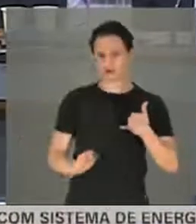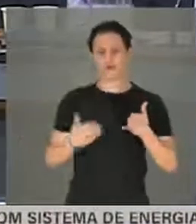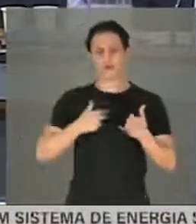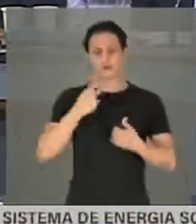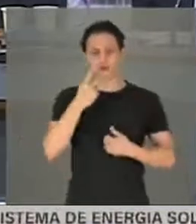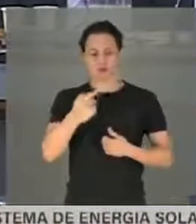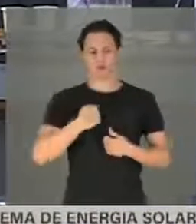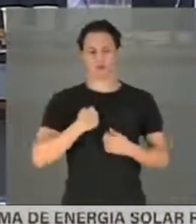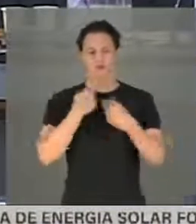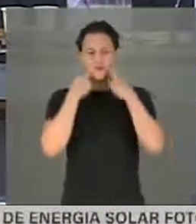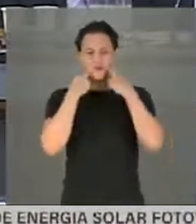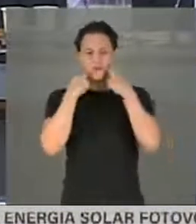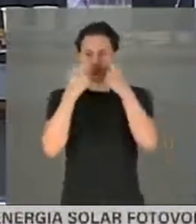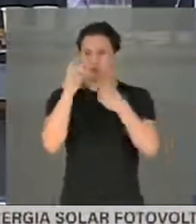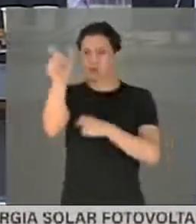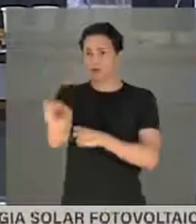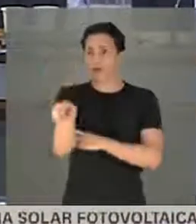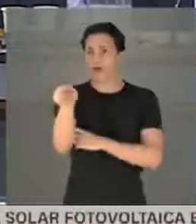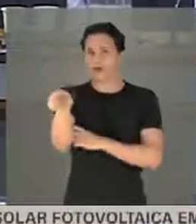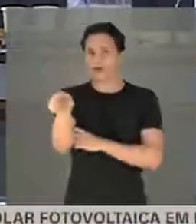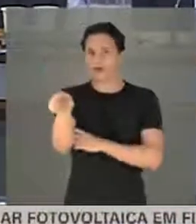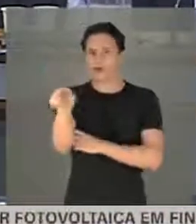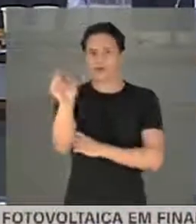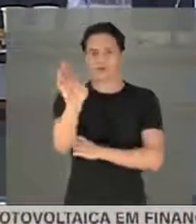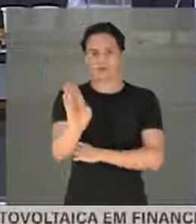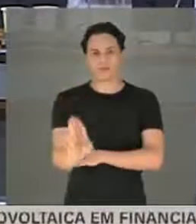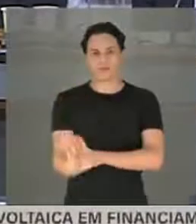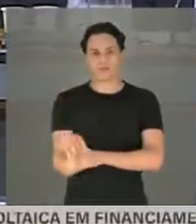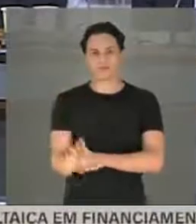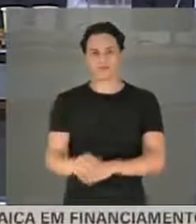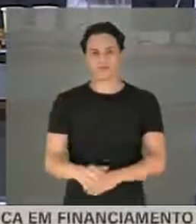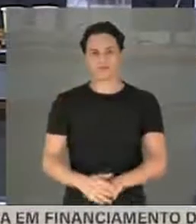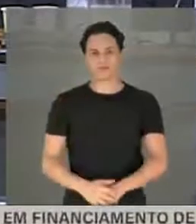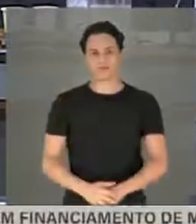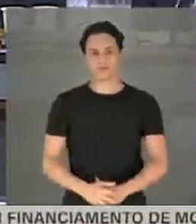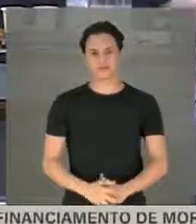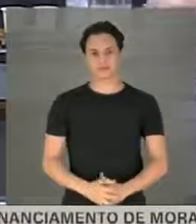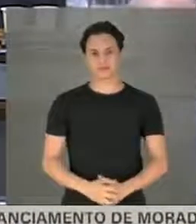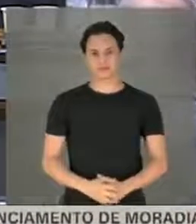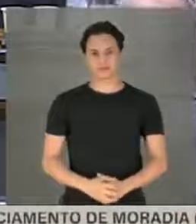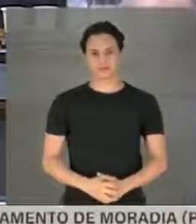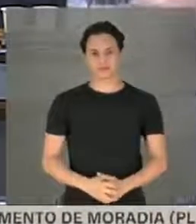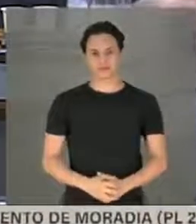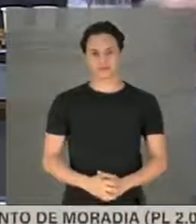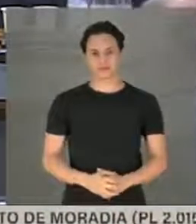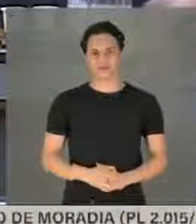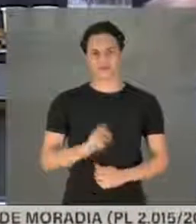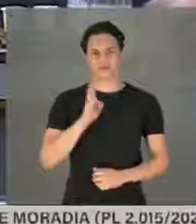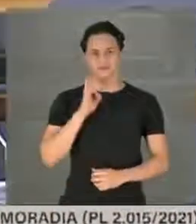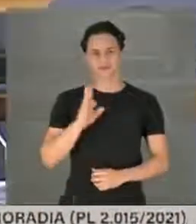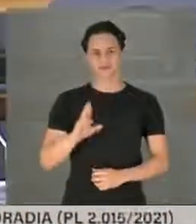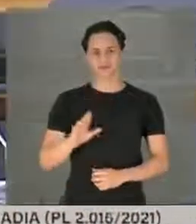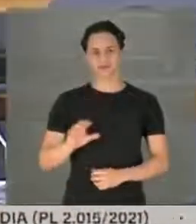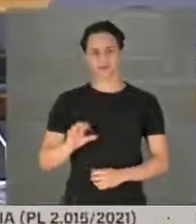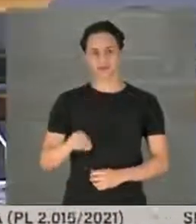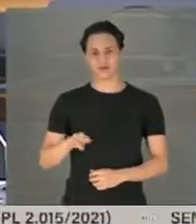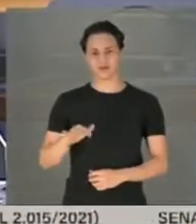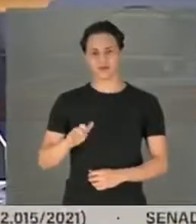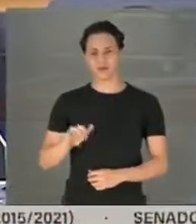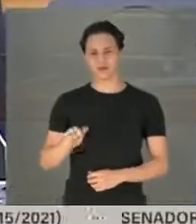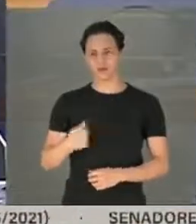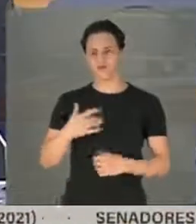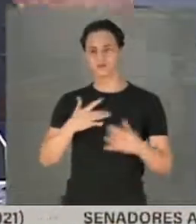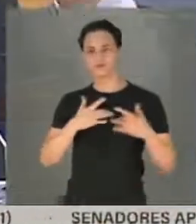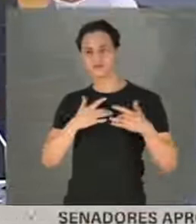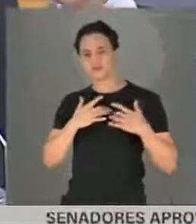eu tenho vergonha de ter você como brasileiro, depois disso daí. Senador Contarado, meus sentimentos aí, e conte comigo